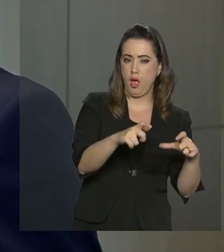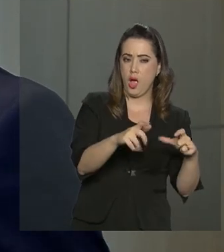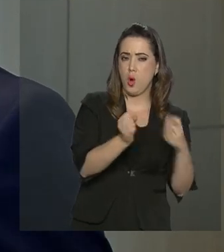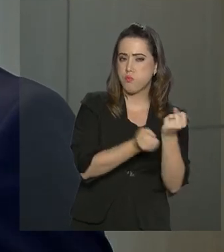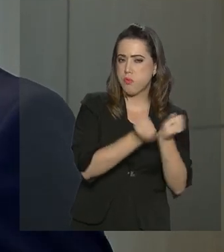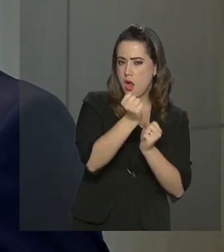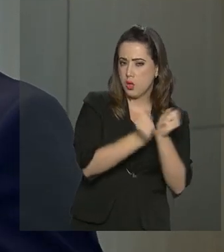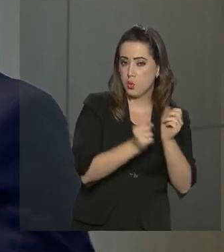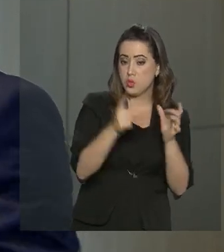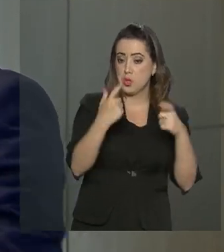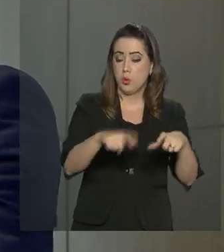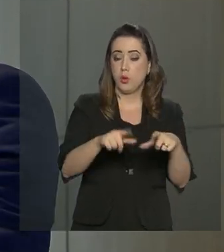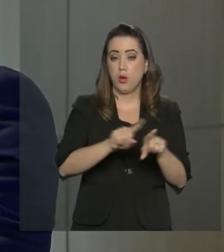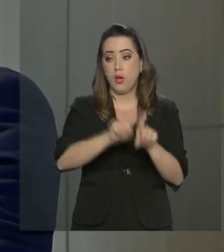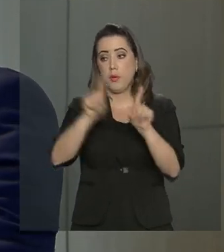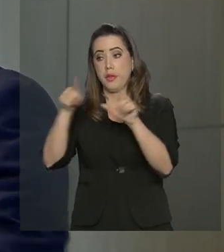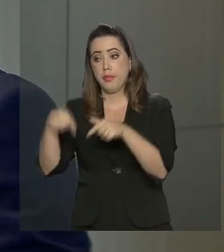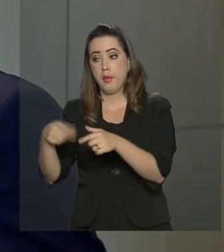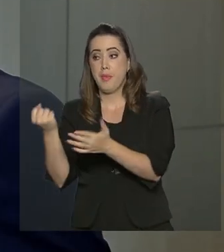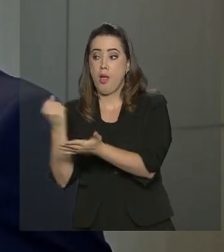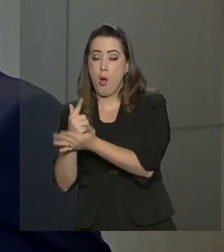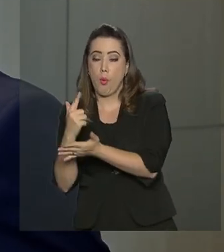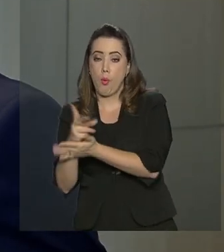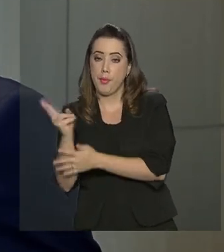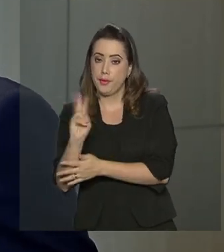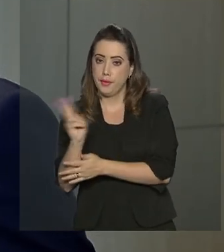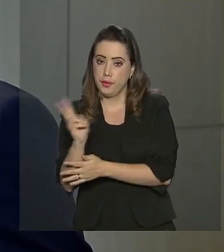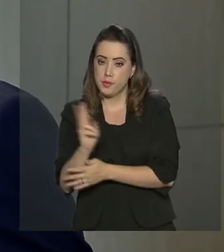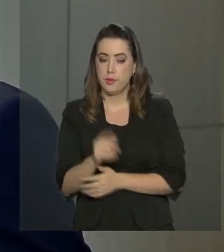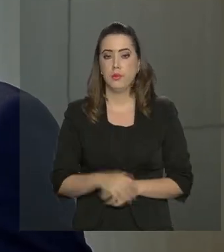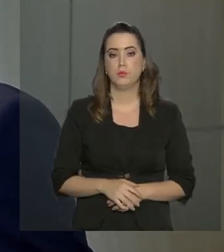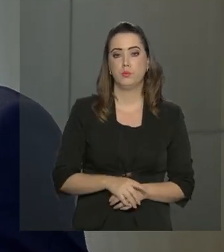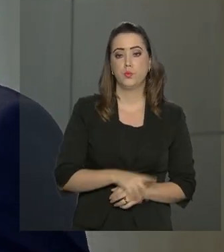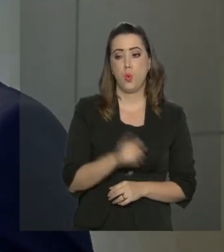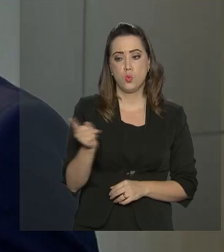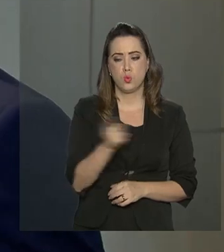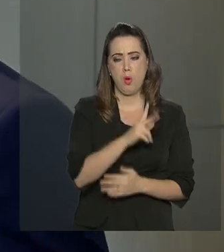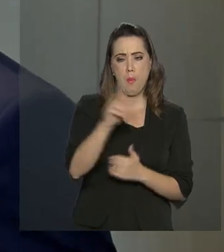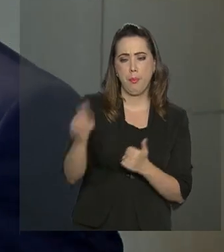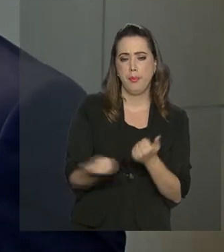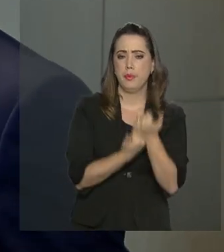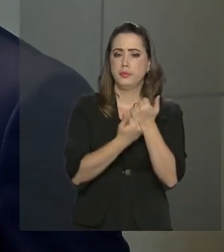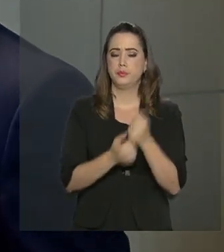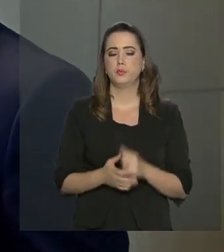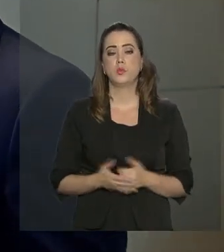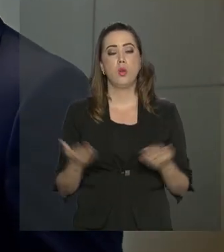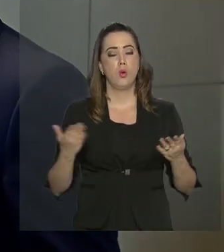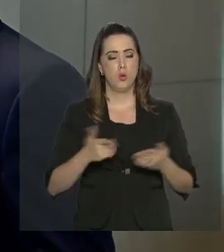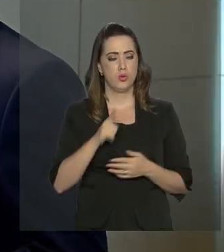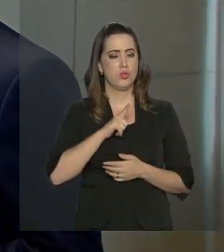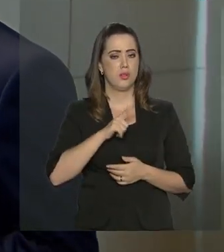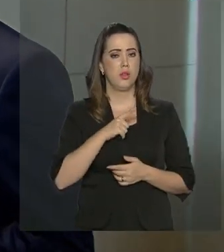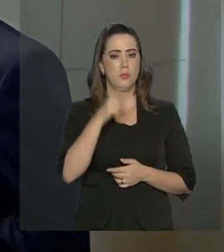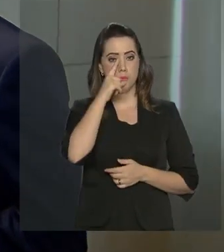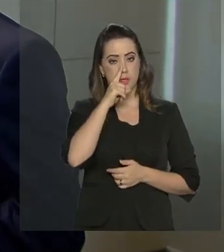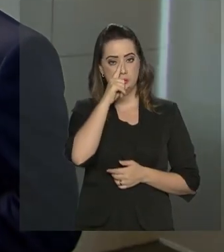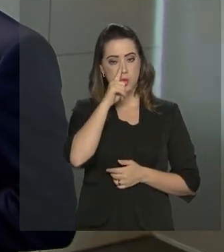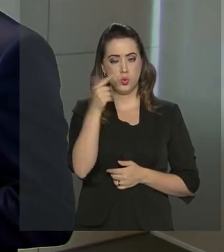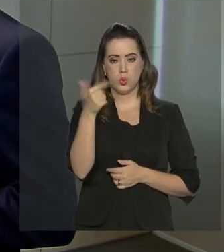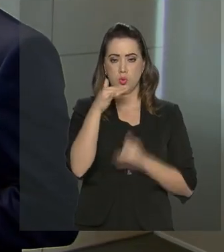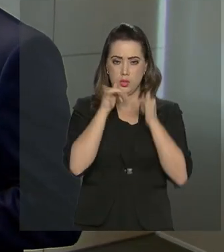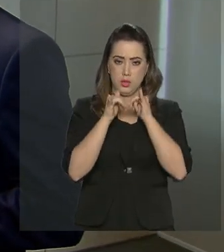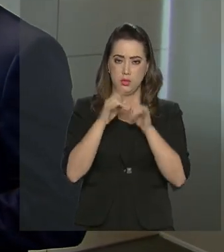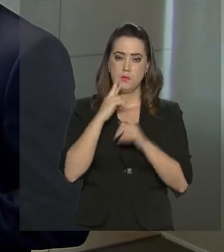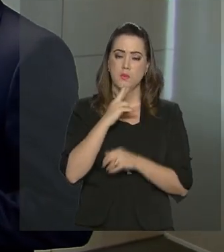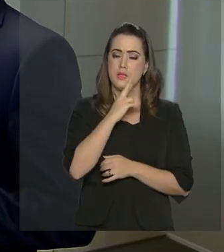como também o suprimento advindo da Venezuela. Hoje, há risco de desabastecimento de energia